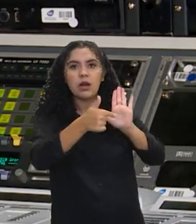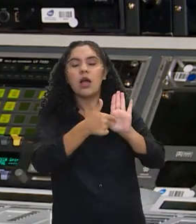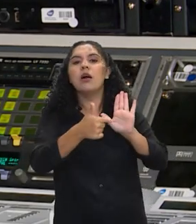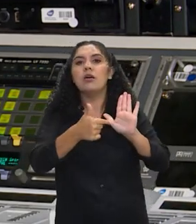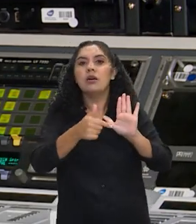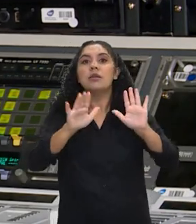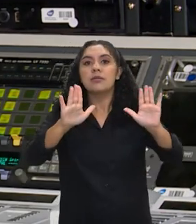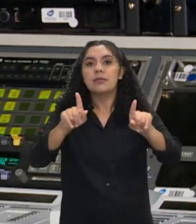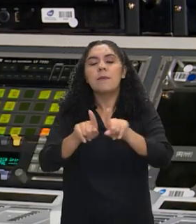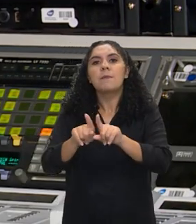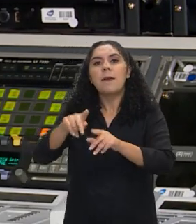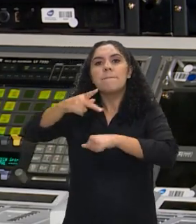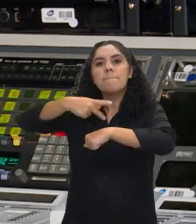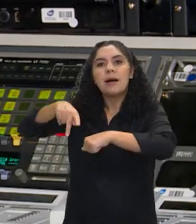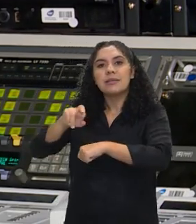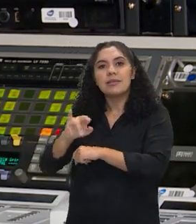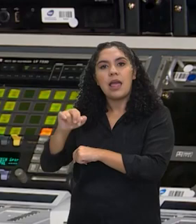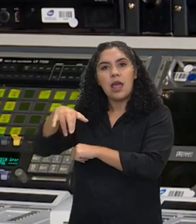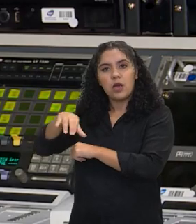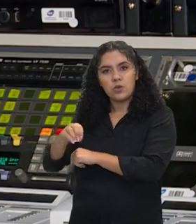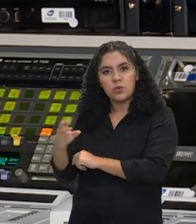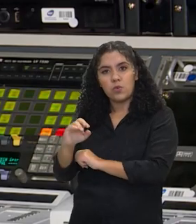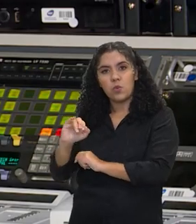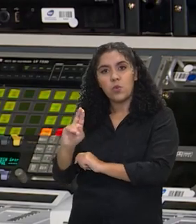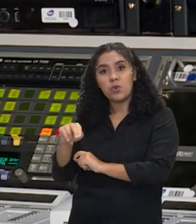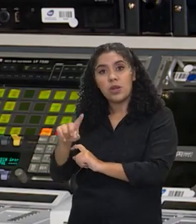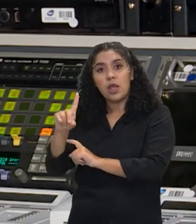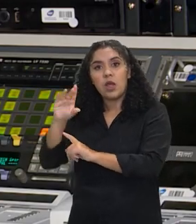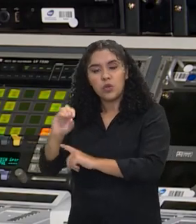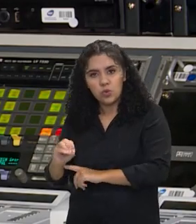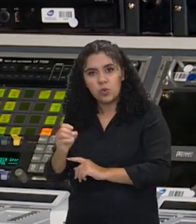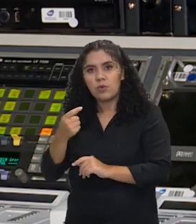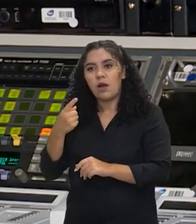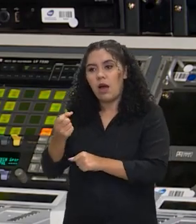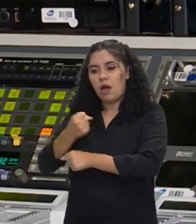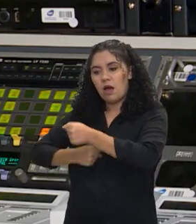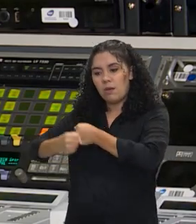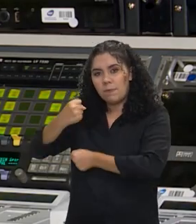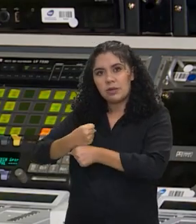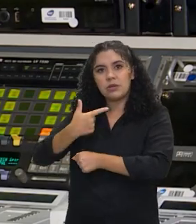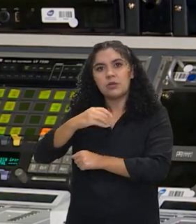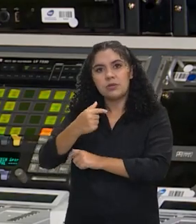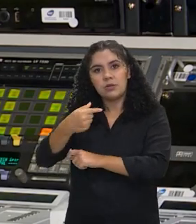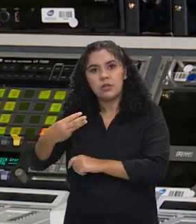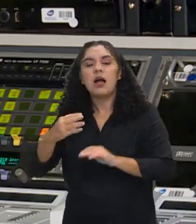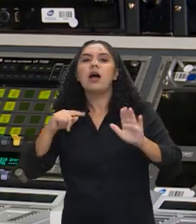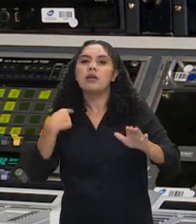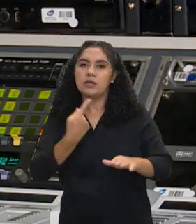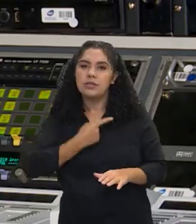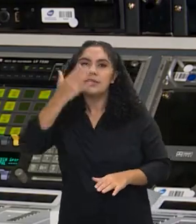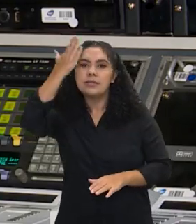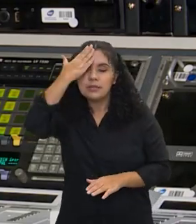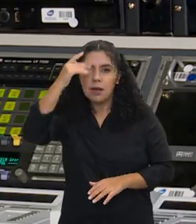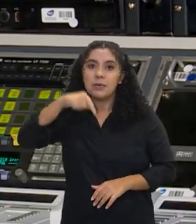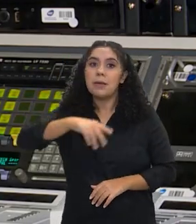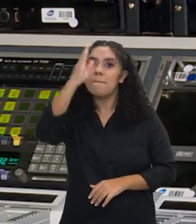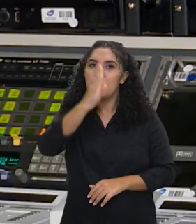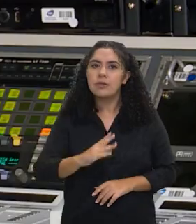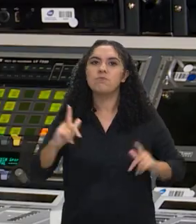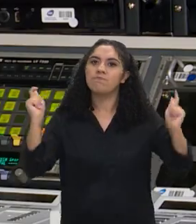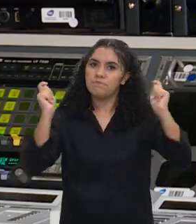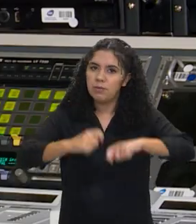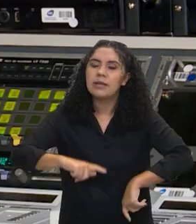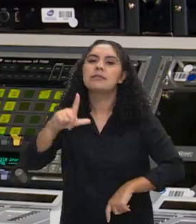2023. O Reino Unido aprovou agora em 2023 e nós temos certeza que o Brasil tem todas as condições em 2024 de